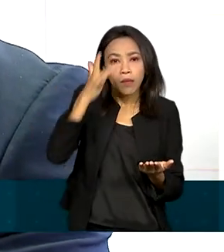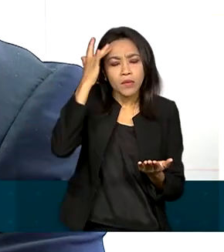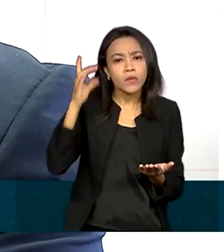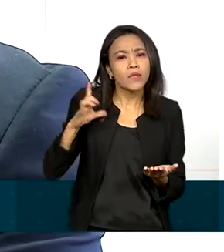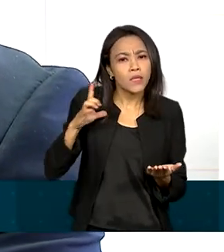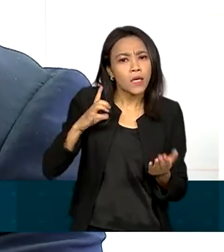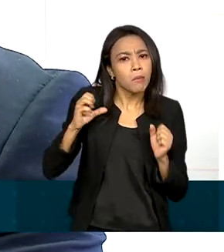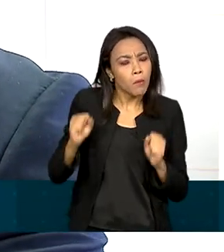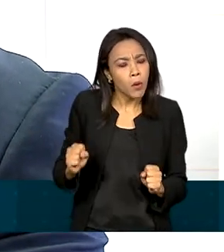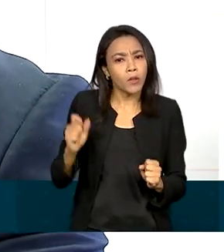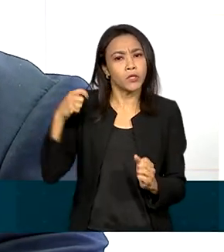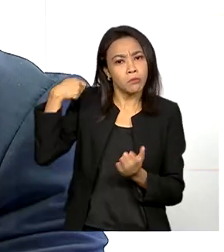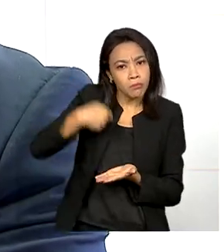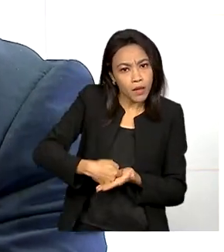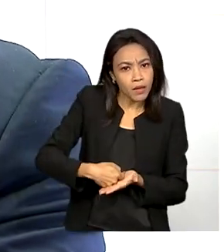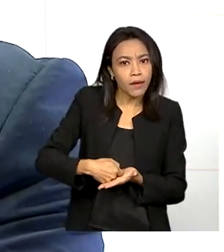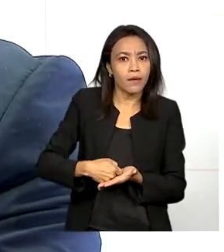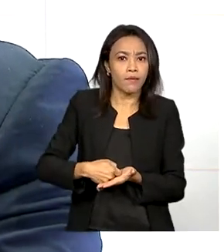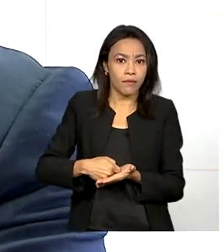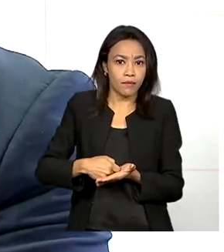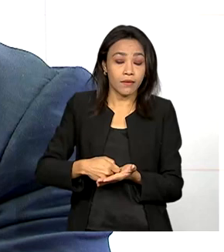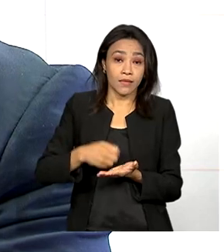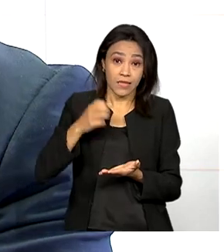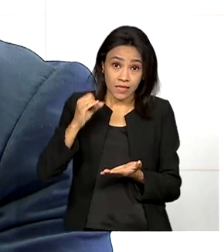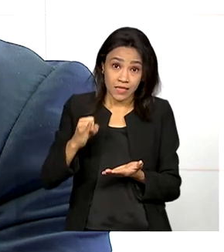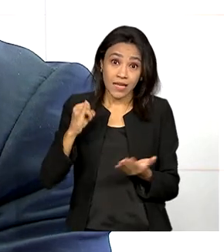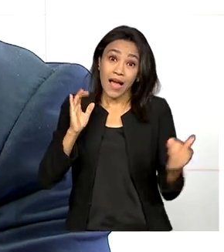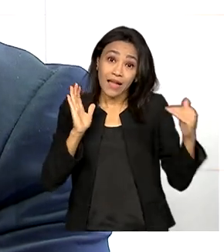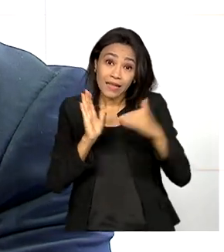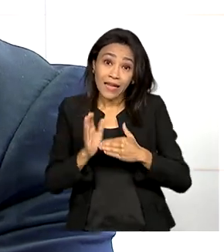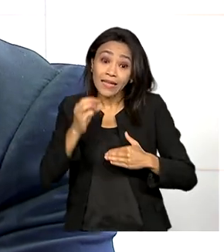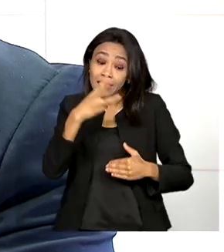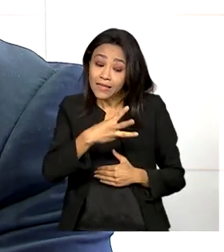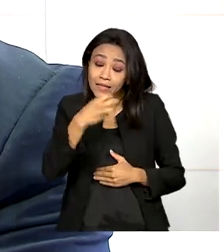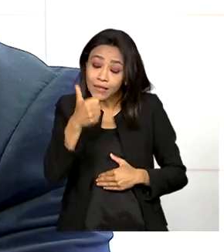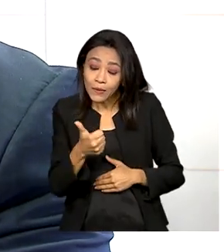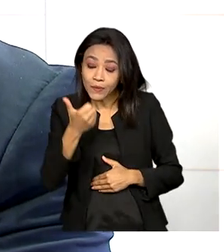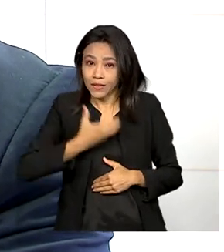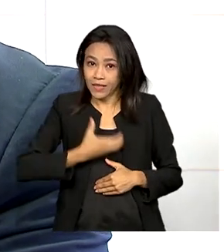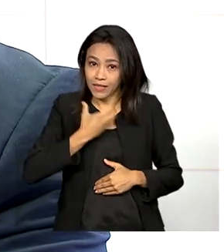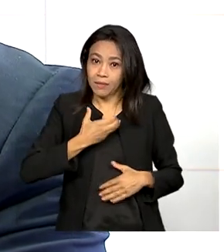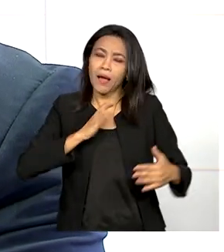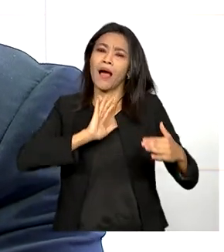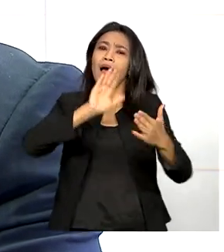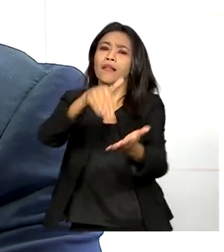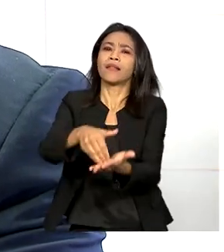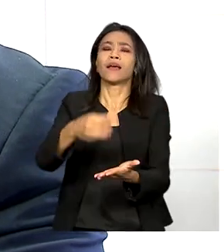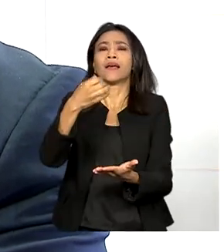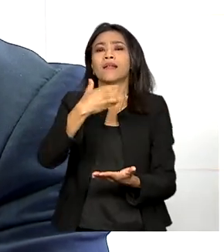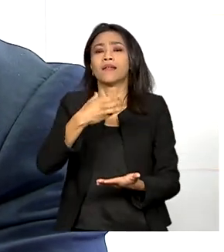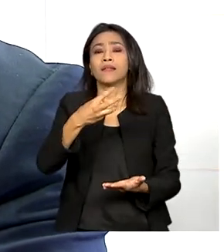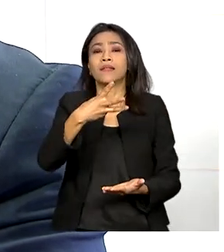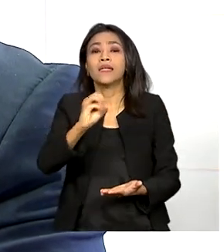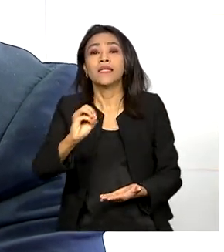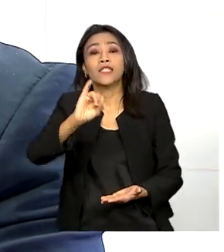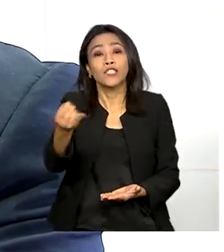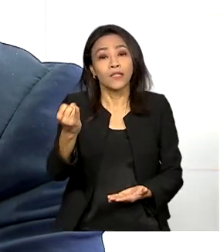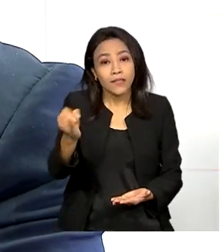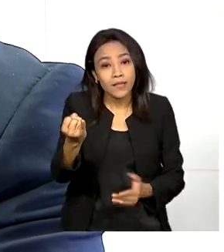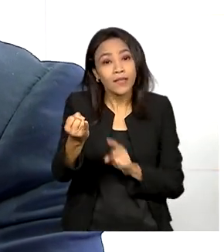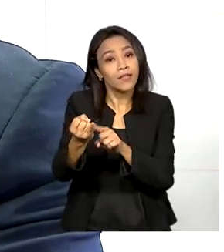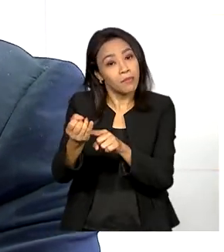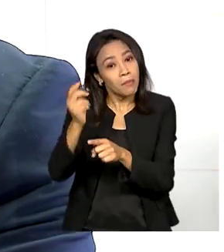pagar esse boleto. Ou seja, se aderirem até 31 de dezembro, terão até 30 de janeiro de 2023 para efetuar esse